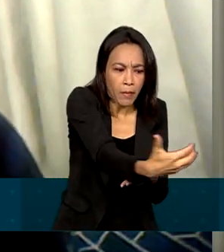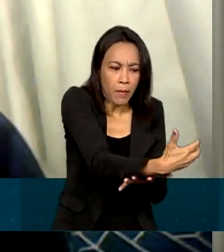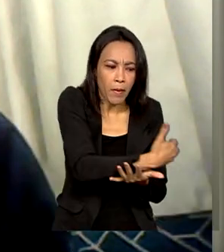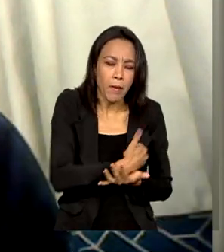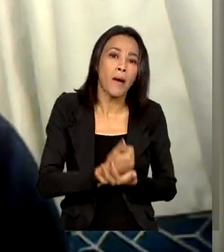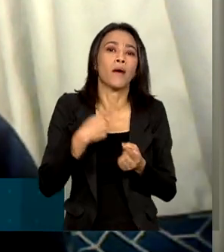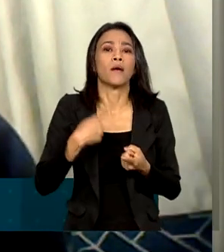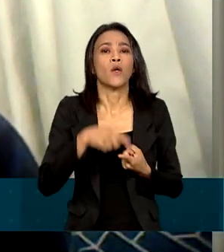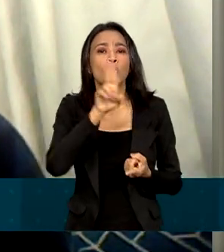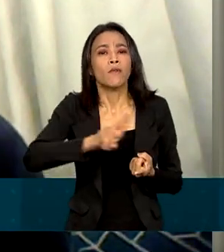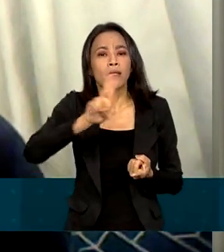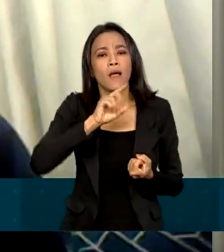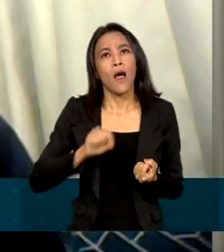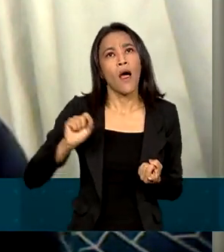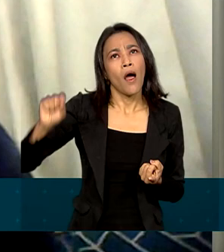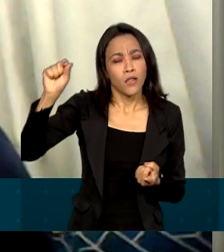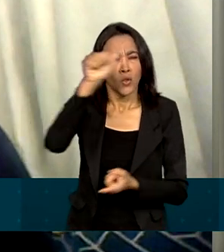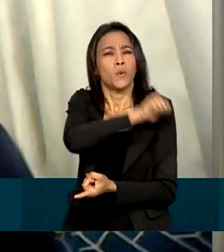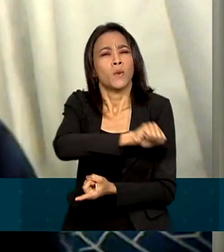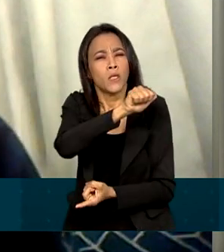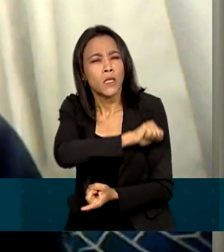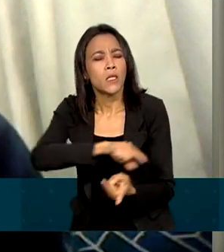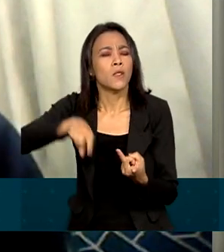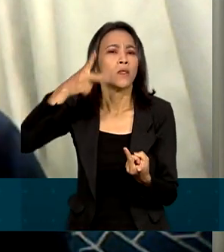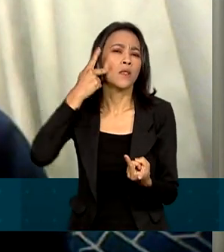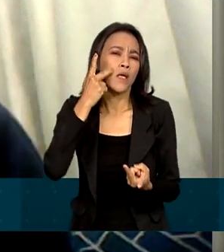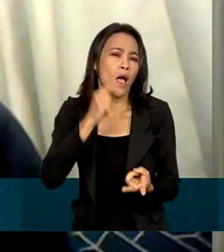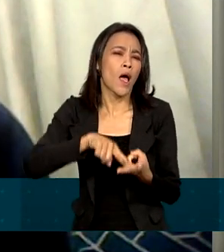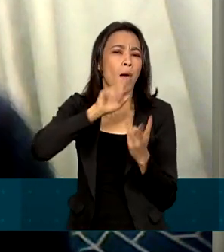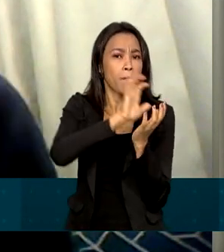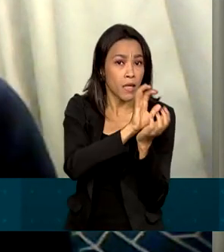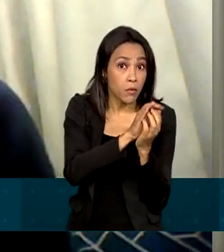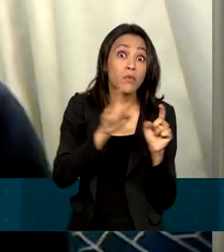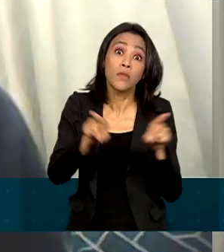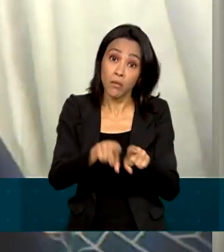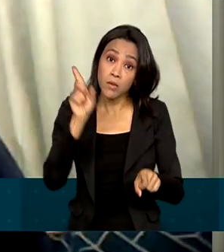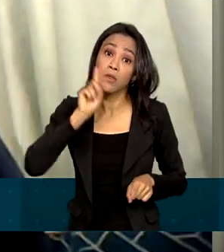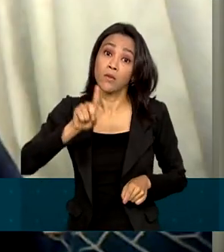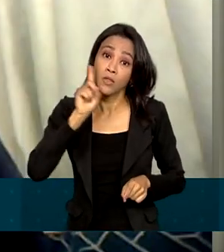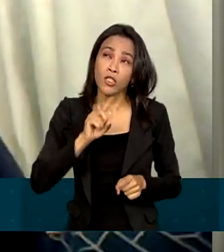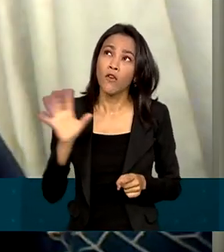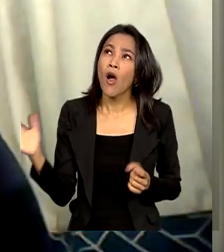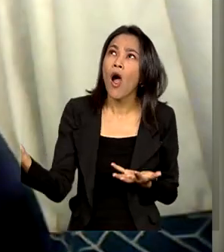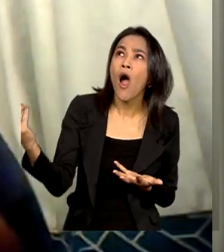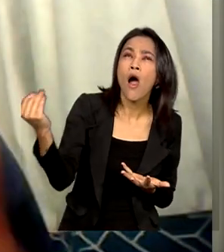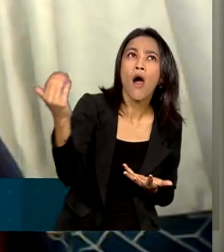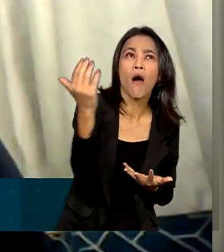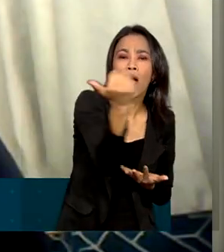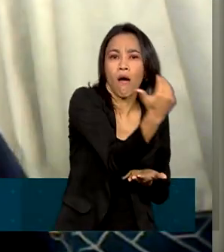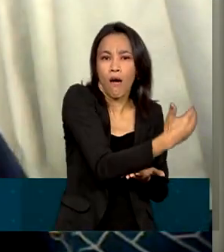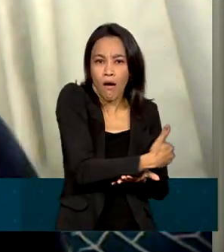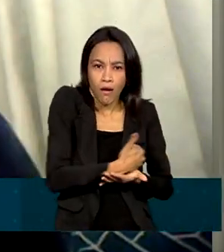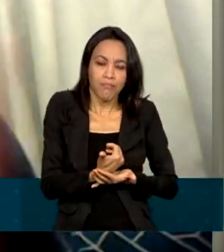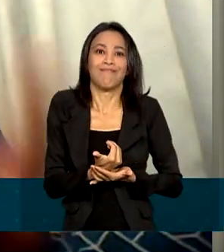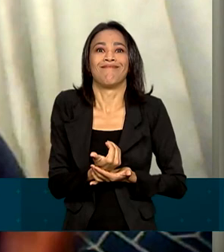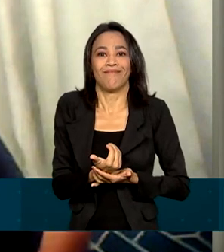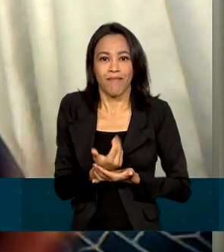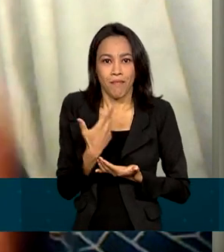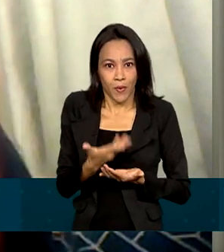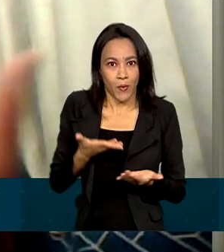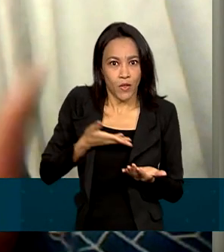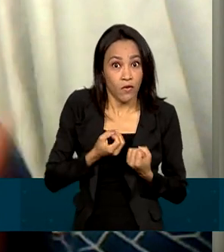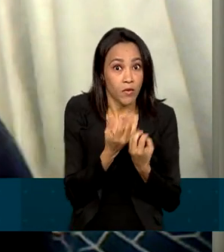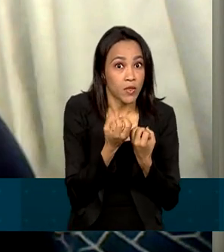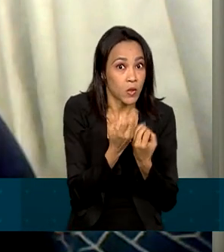universidades, inclusive no Rio de Janeiro, no Ceará, em Pernambuco, até nos Estados Unidos. Aí quando a gente conseguiu uma grande